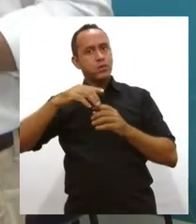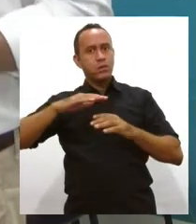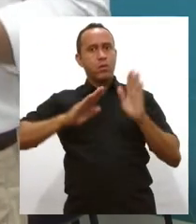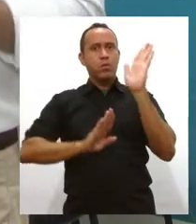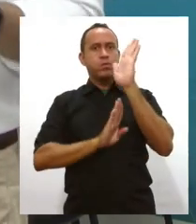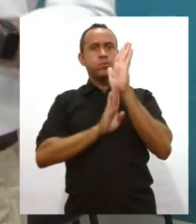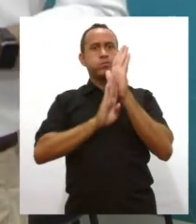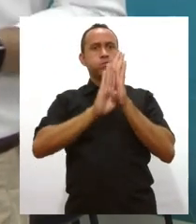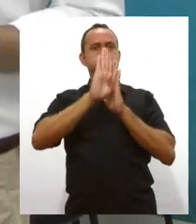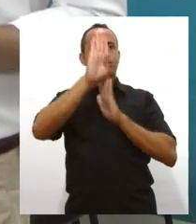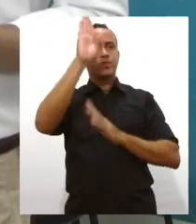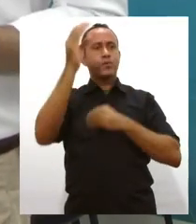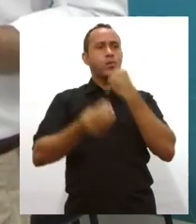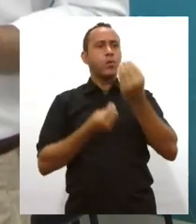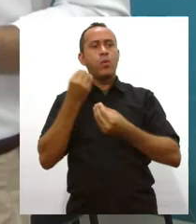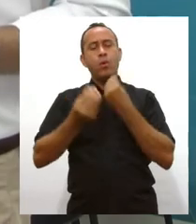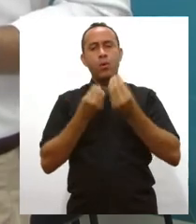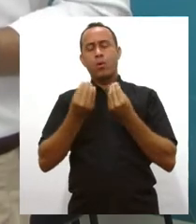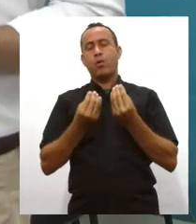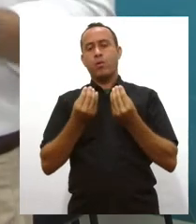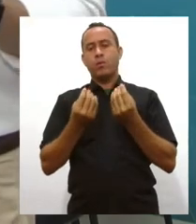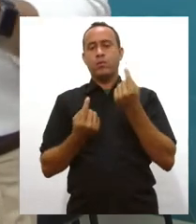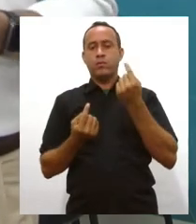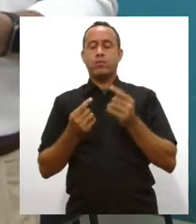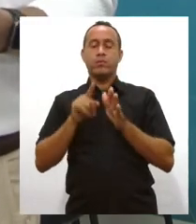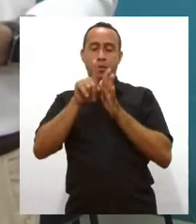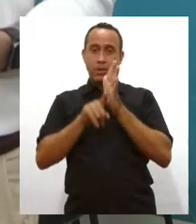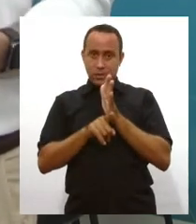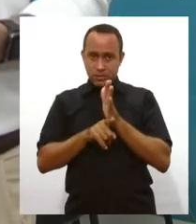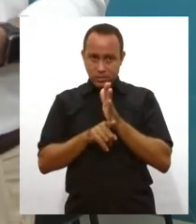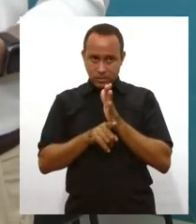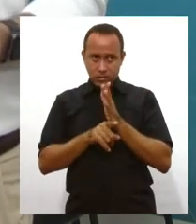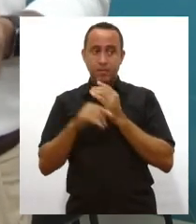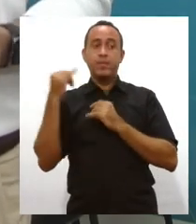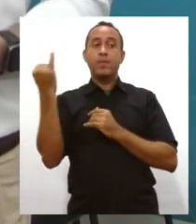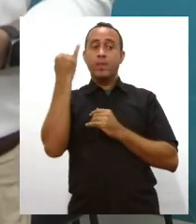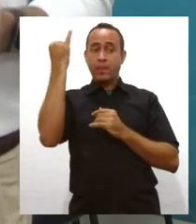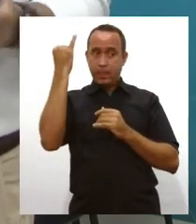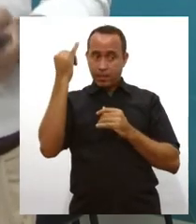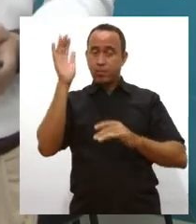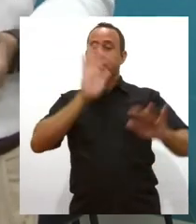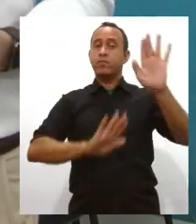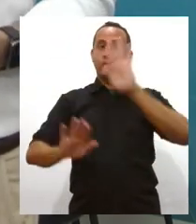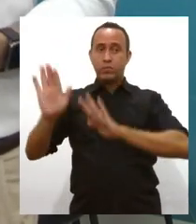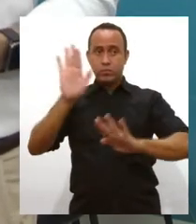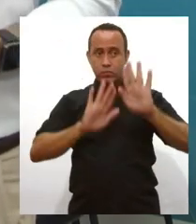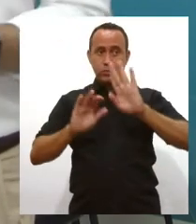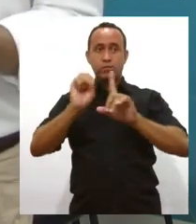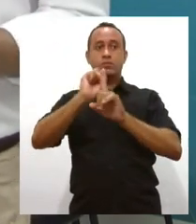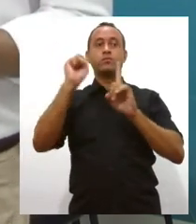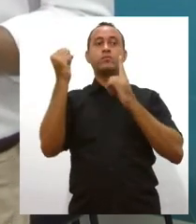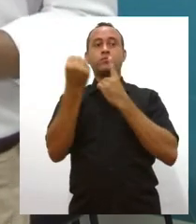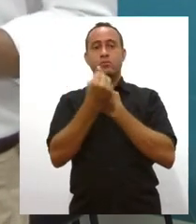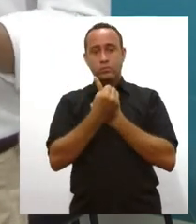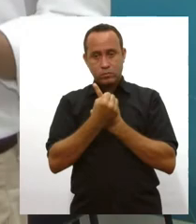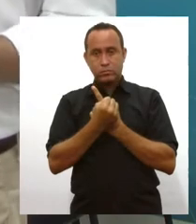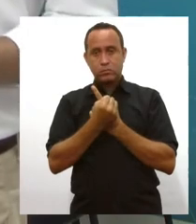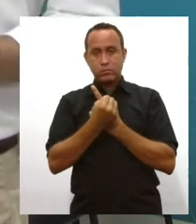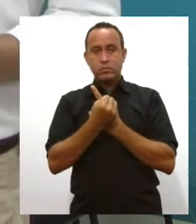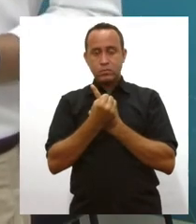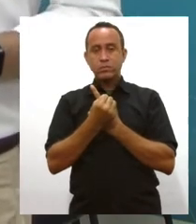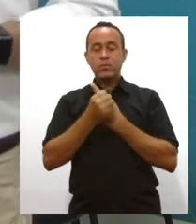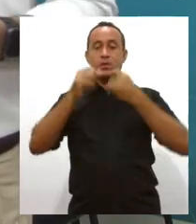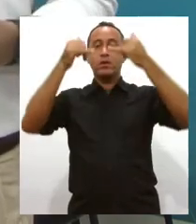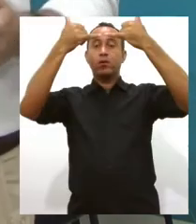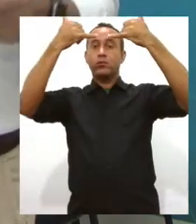expressivo em relação ao ano passado. E é sempre importante chamar o cuidado de toda a sociedade em relação à rede